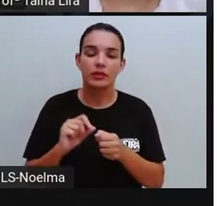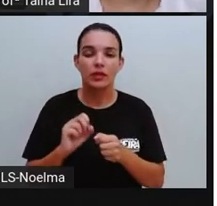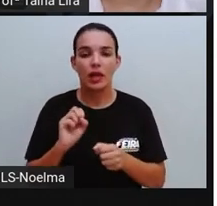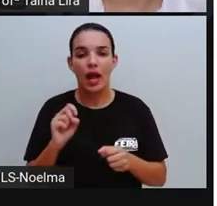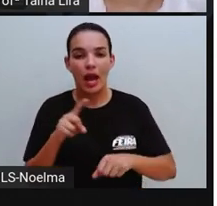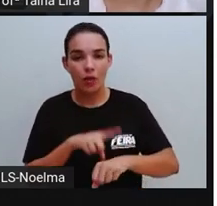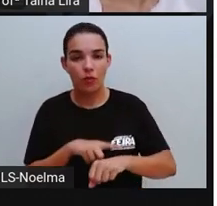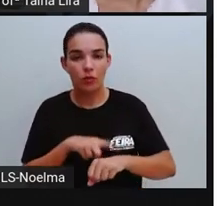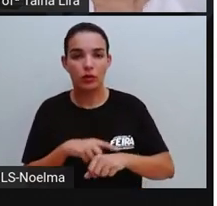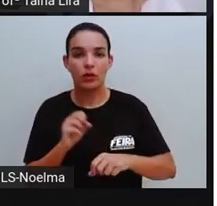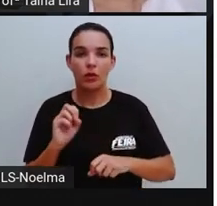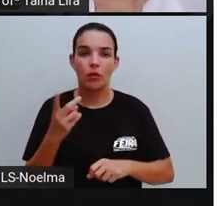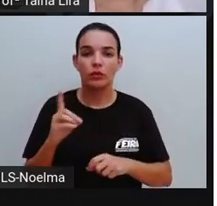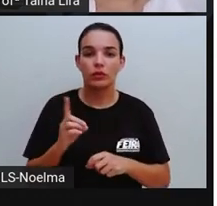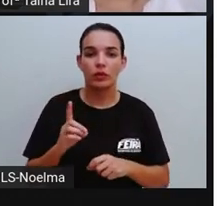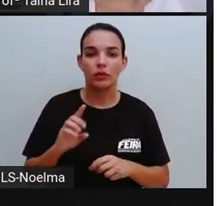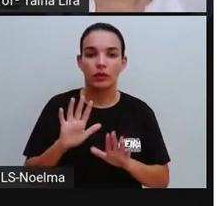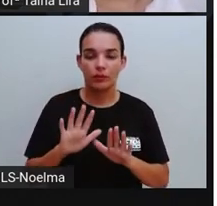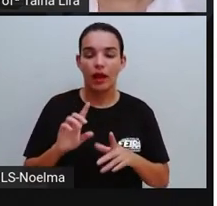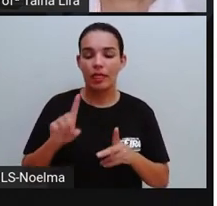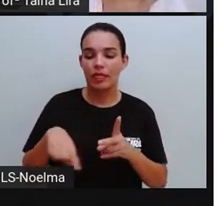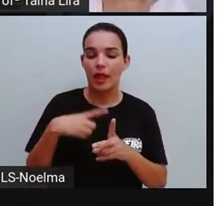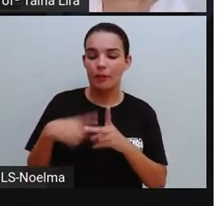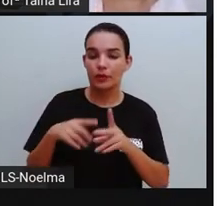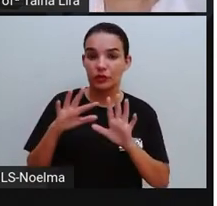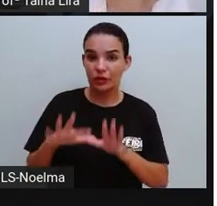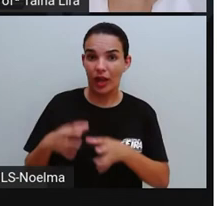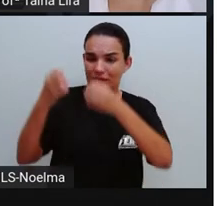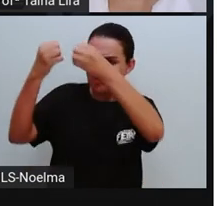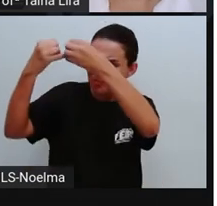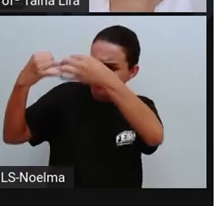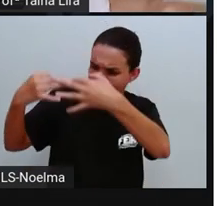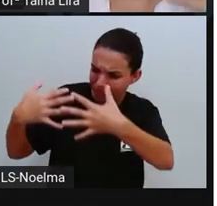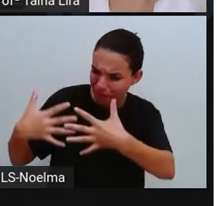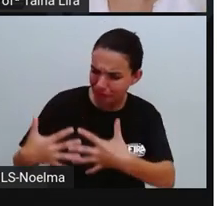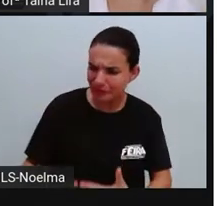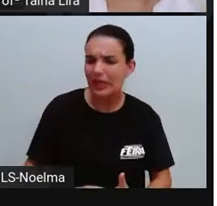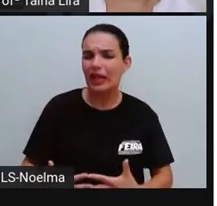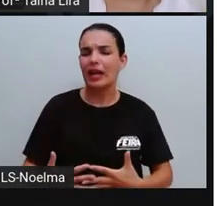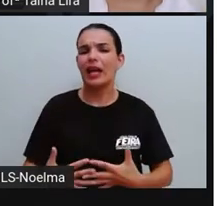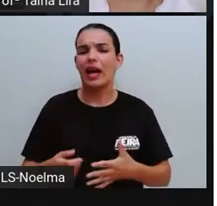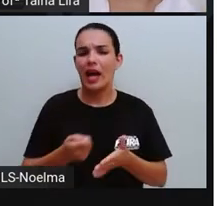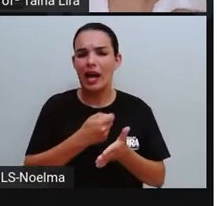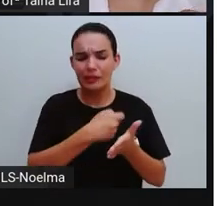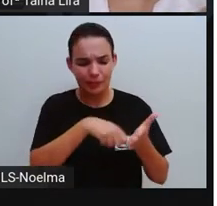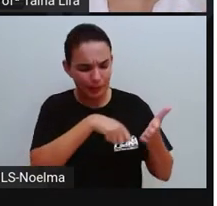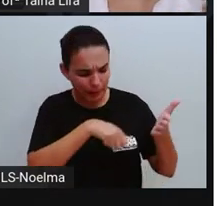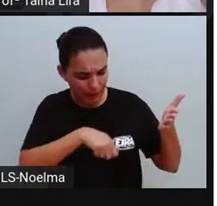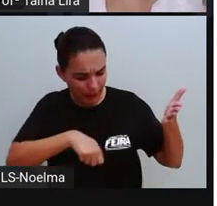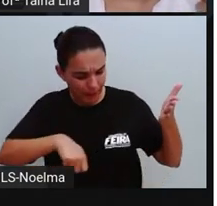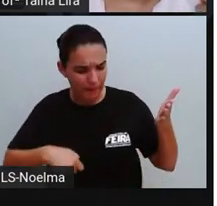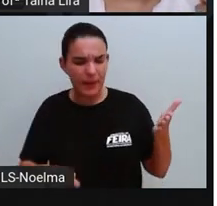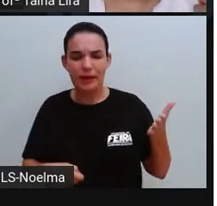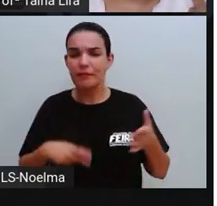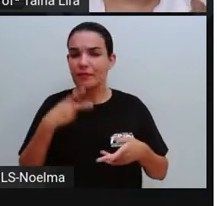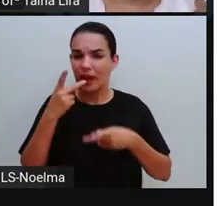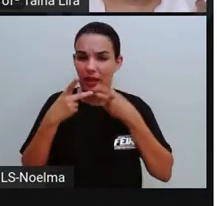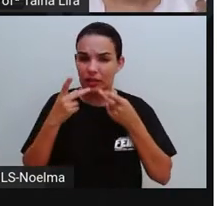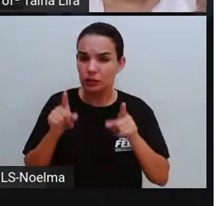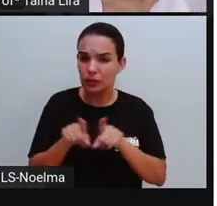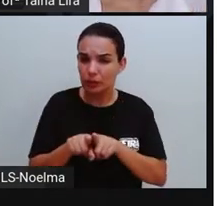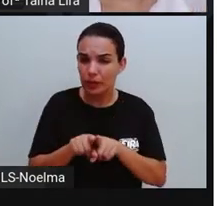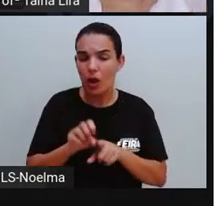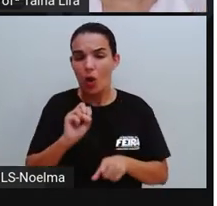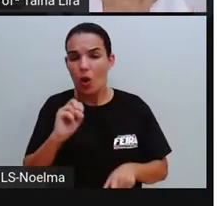atualmente. Então, depois que eu já contei a vida toda da pessoa que eu estou biografando ou da minha própria vida,